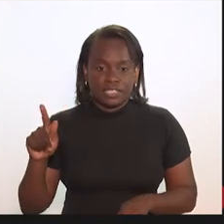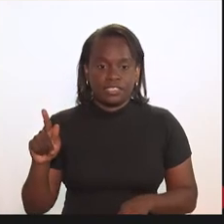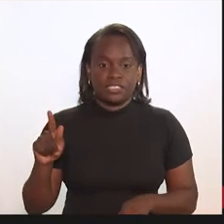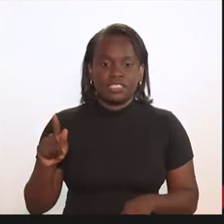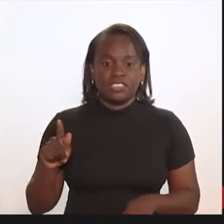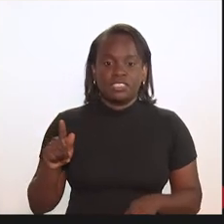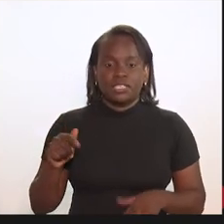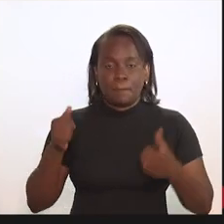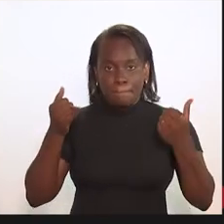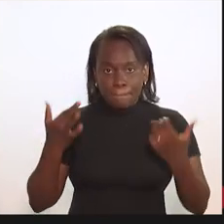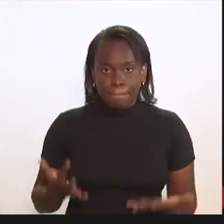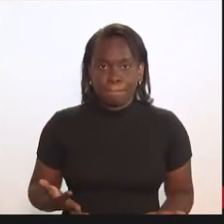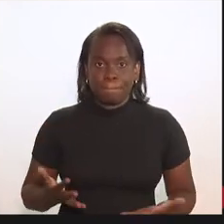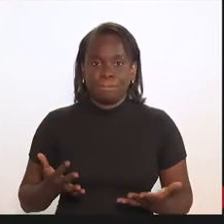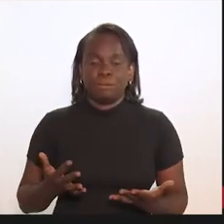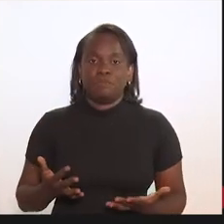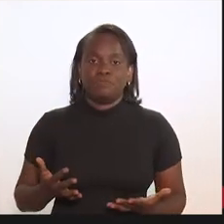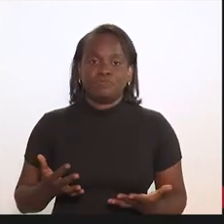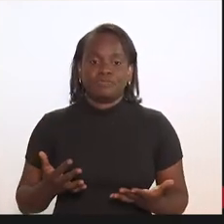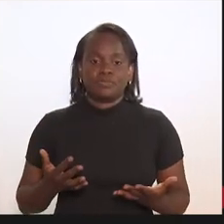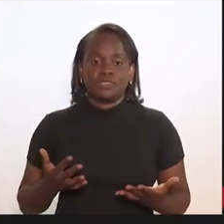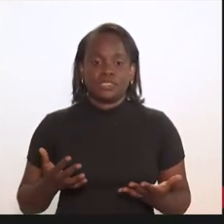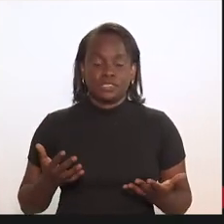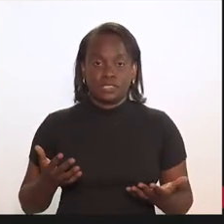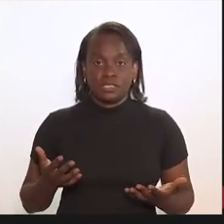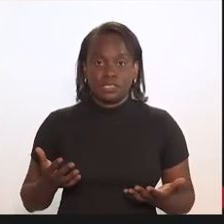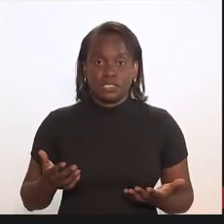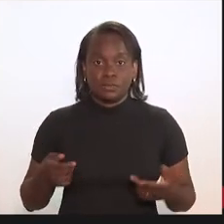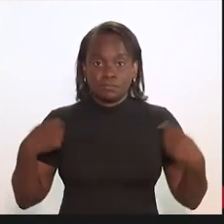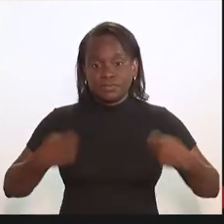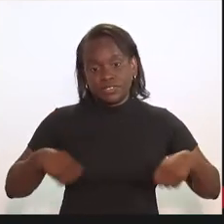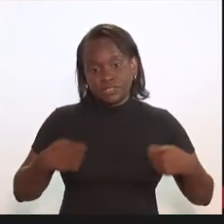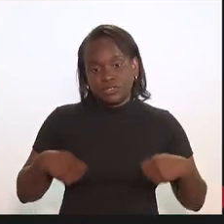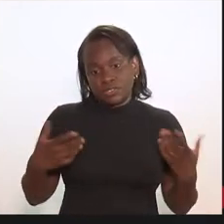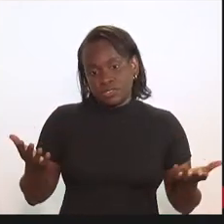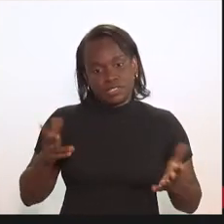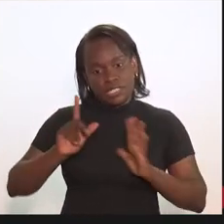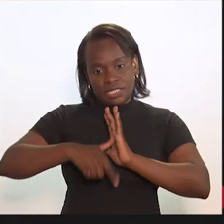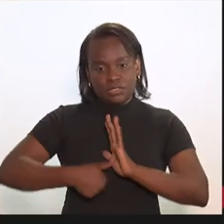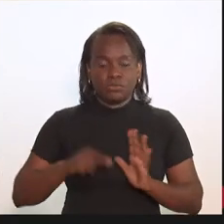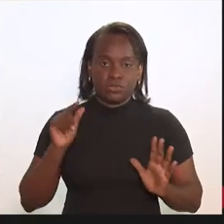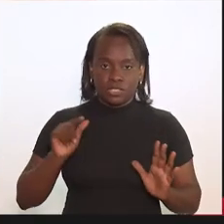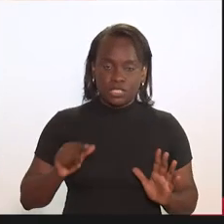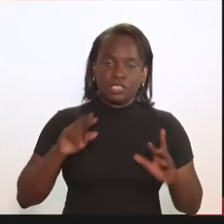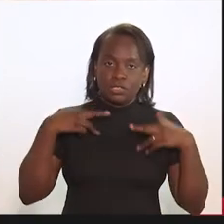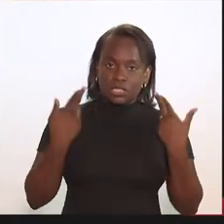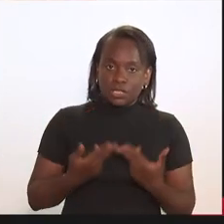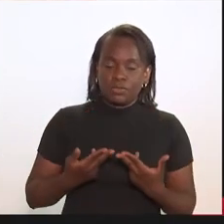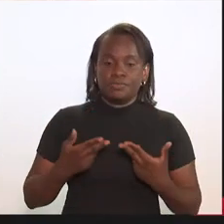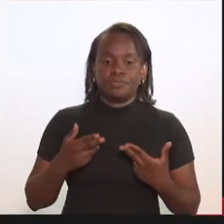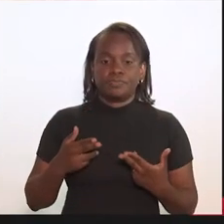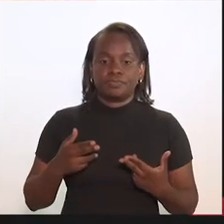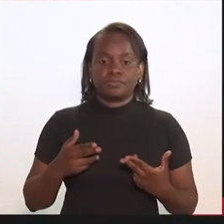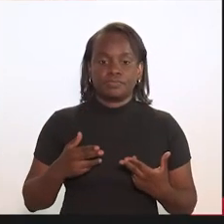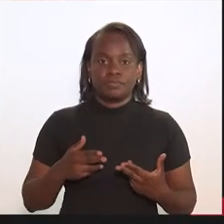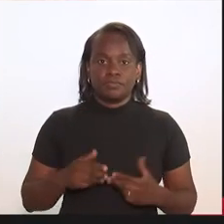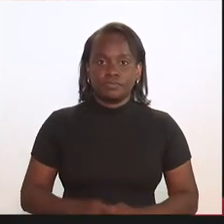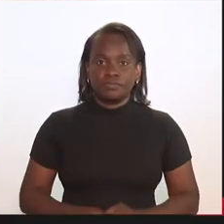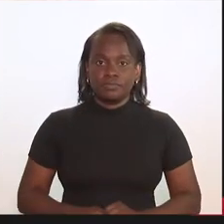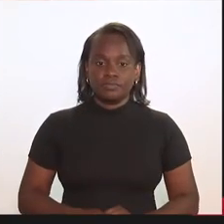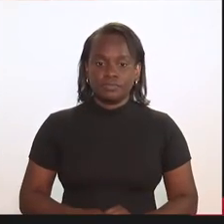que pudesse fazer uso da palavra, ele que precisou se atrasar um pouquinho para a reunião.